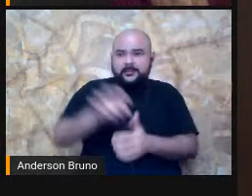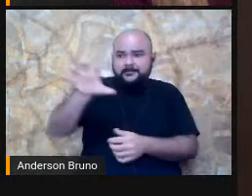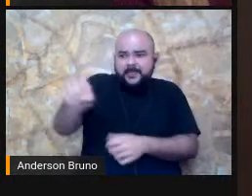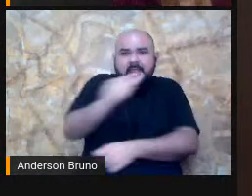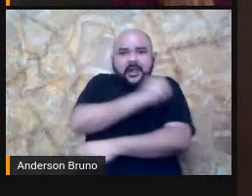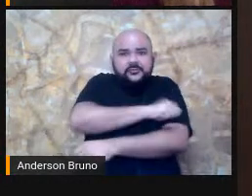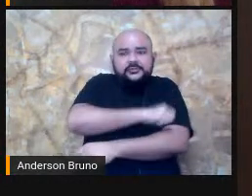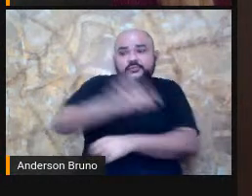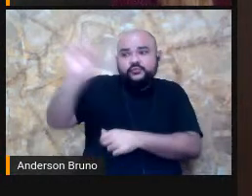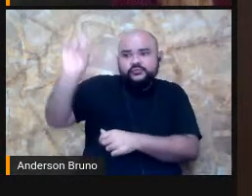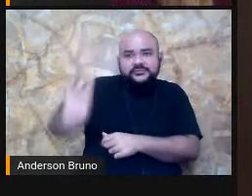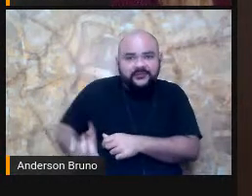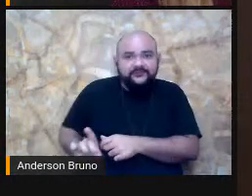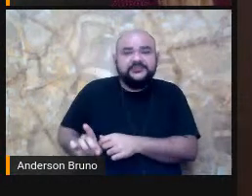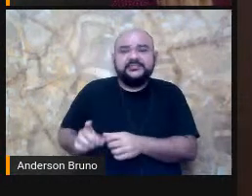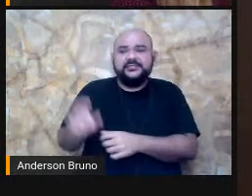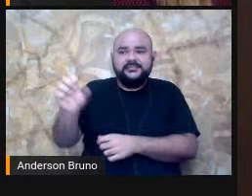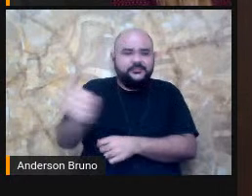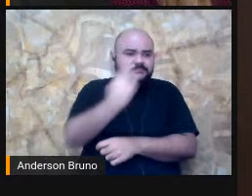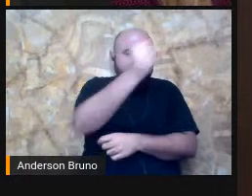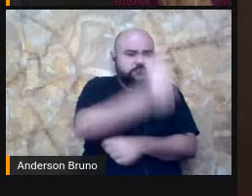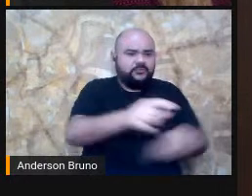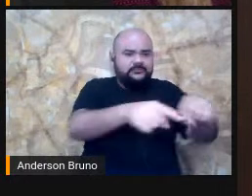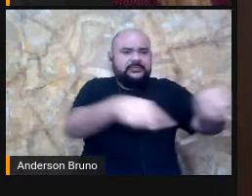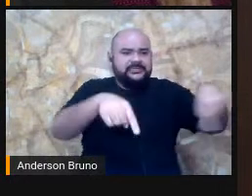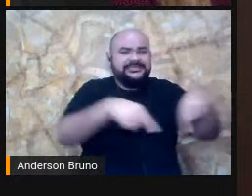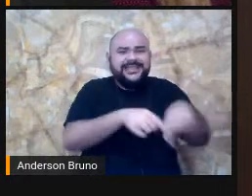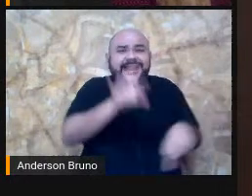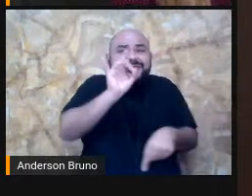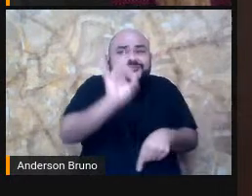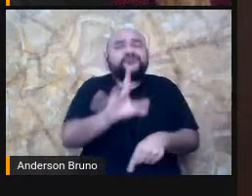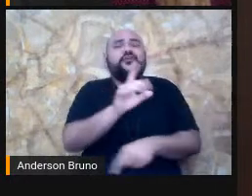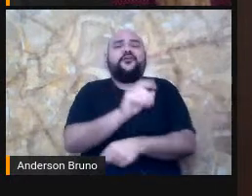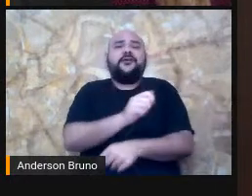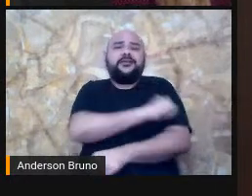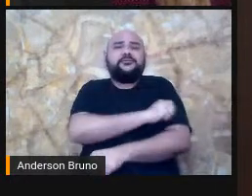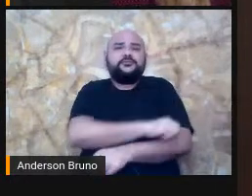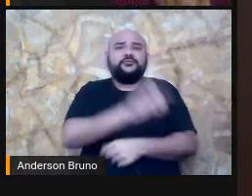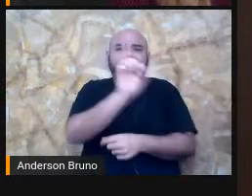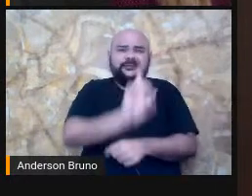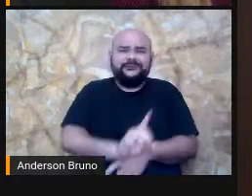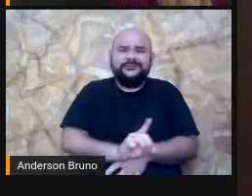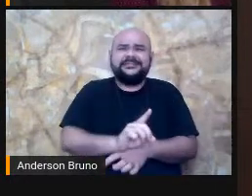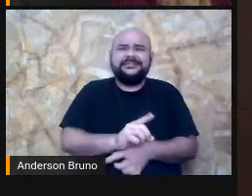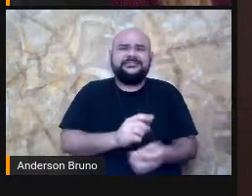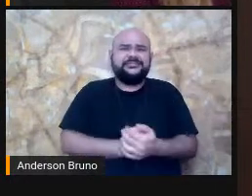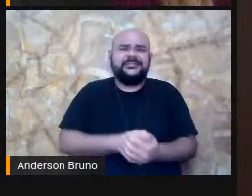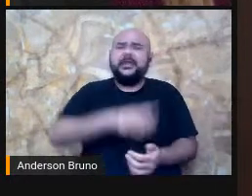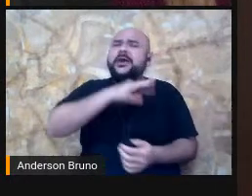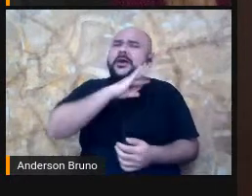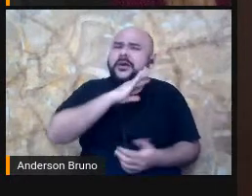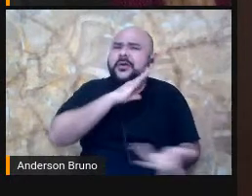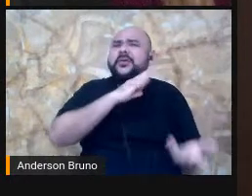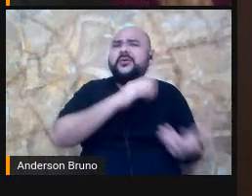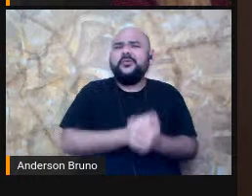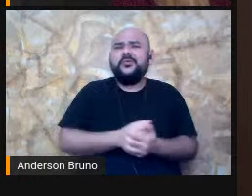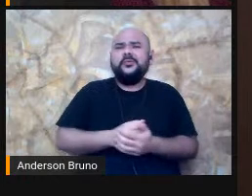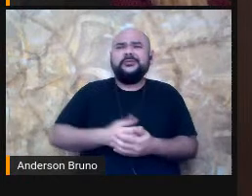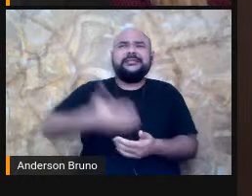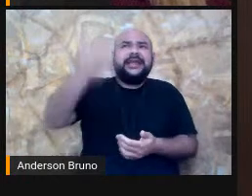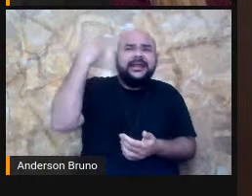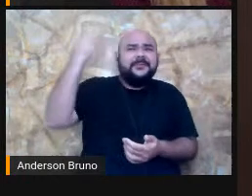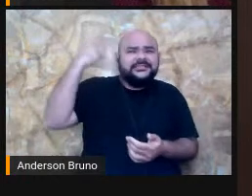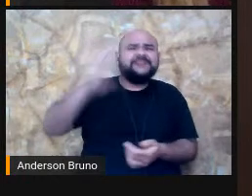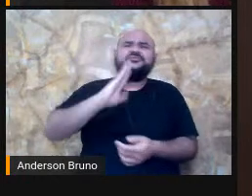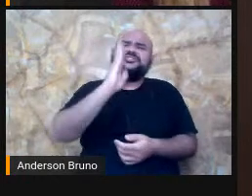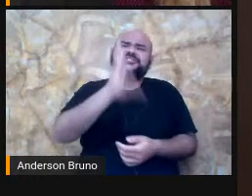Separadamente dos demais estudantes. O que é um retrocesso muito grande, tendo em vista tantas conquistas, tendo em vista todo o contexto